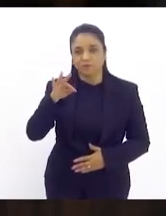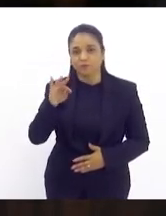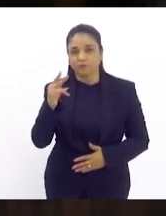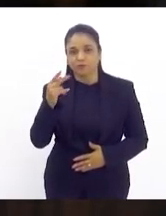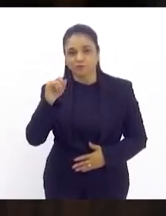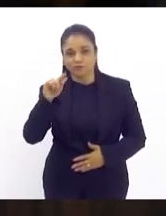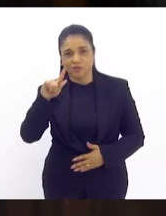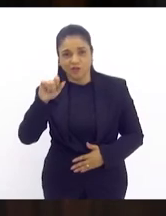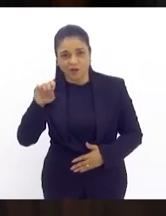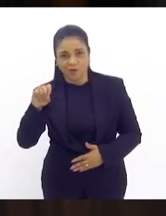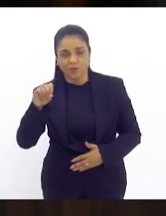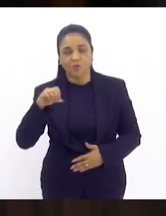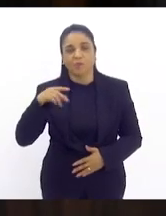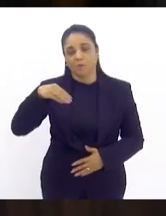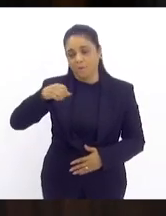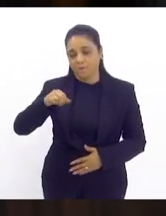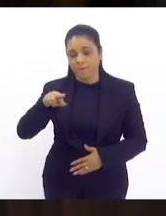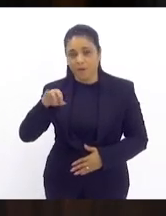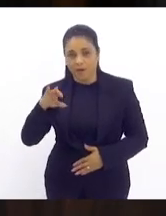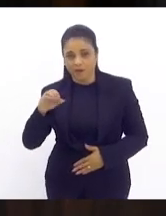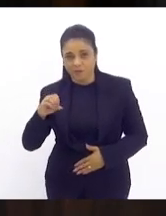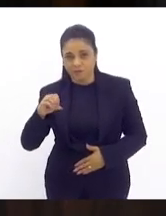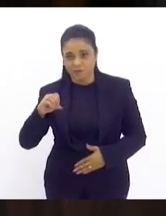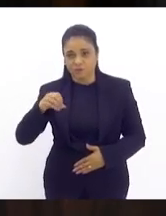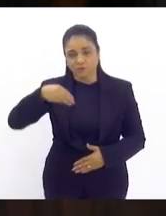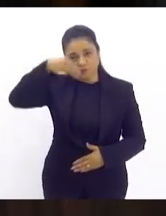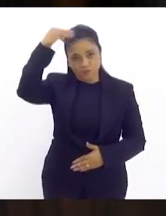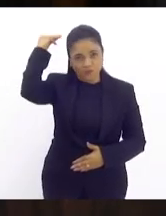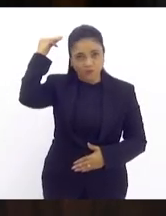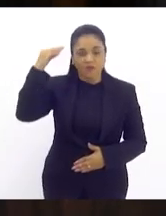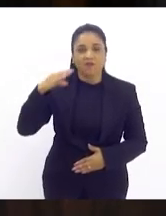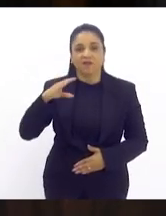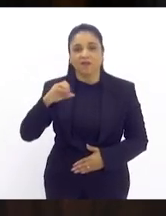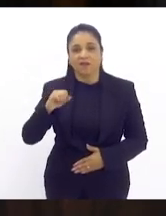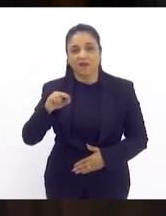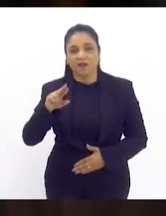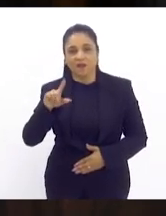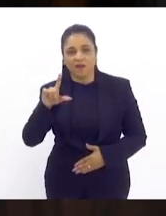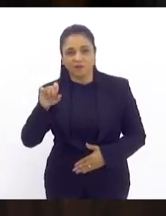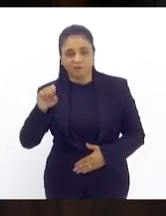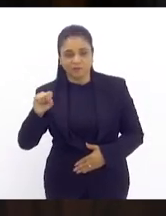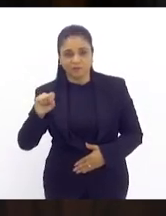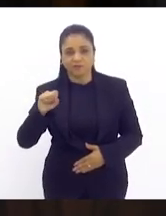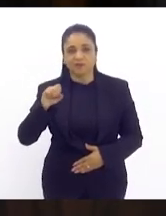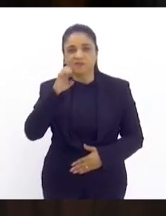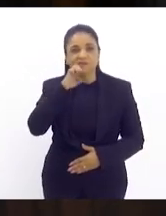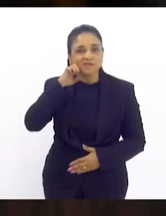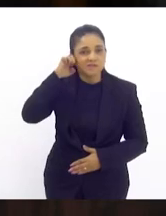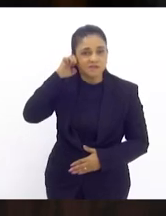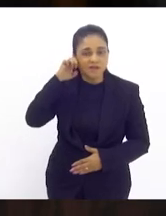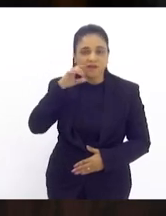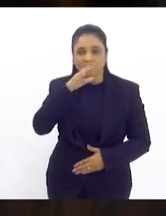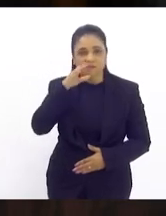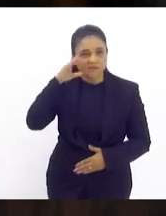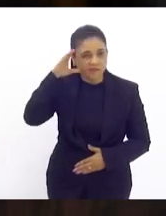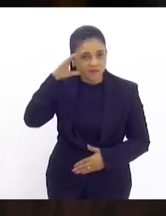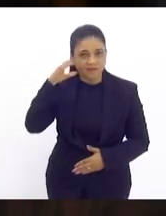Márcio Pacheco Marcelo Cabelereiro Carlos Mique e Célia Jordão em